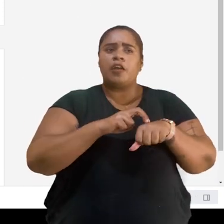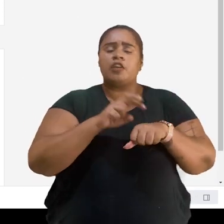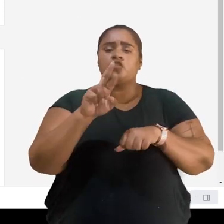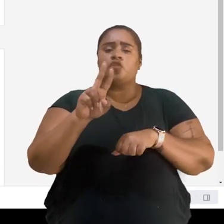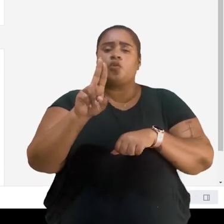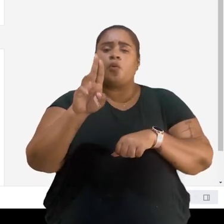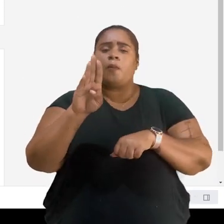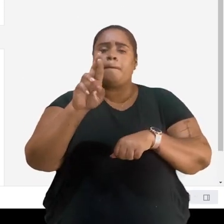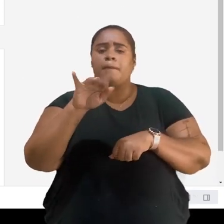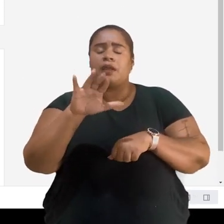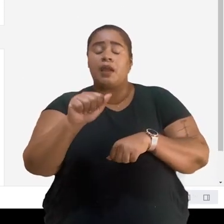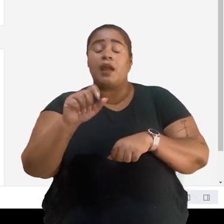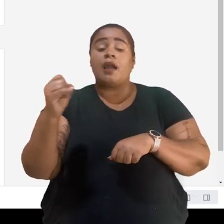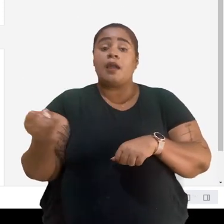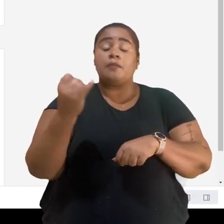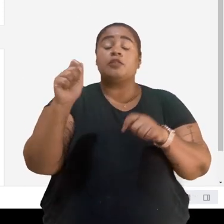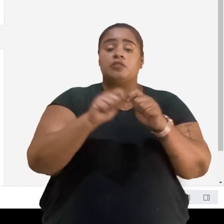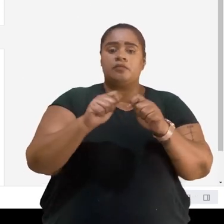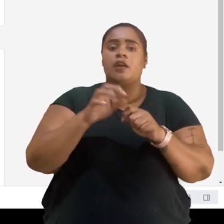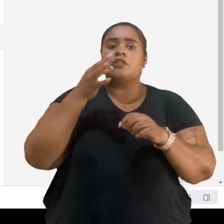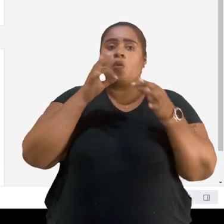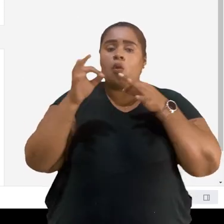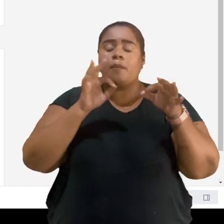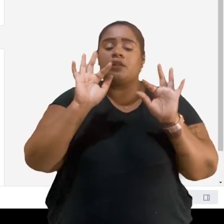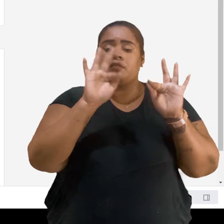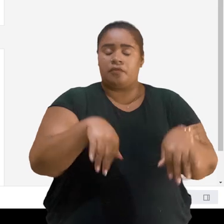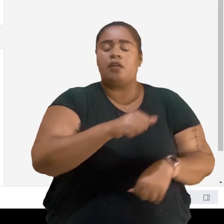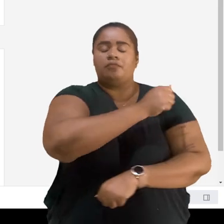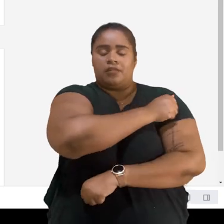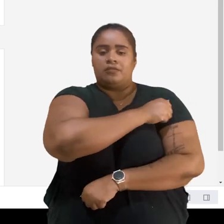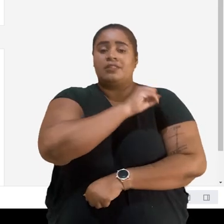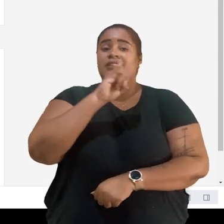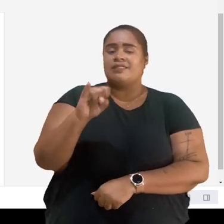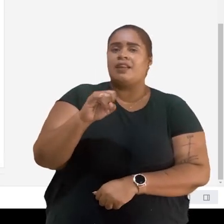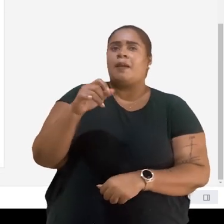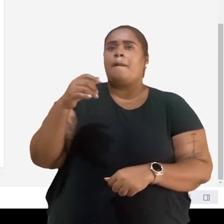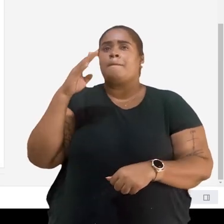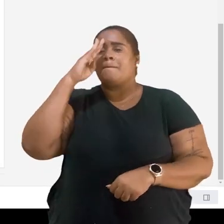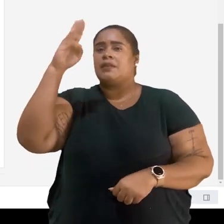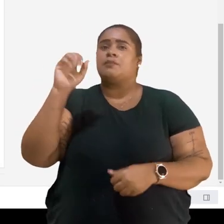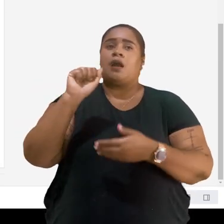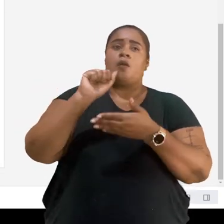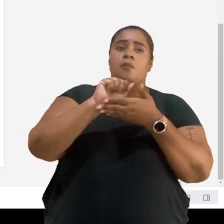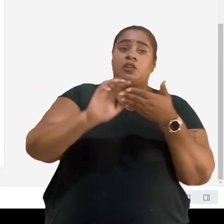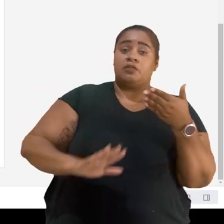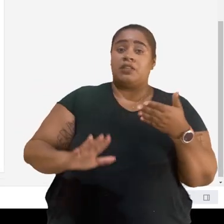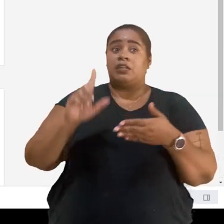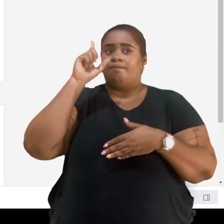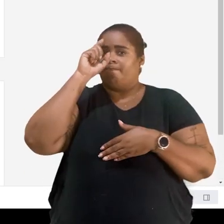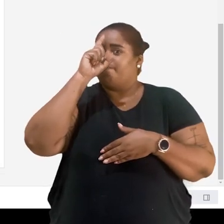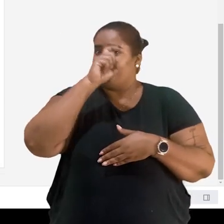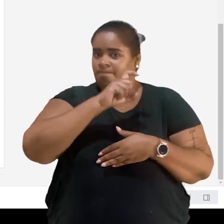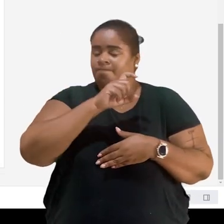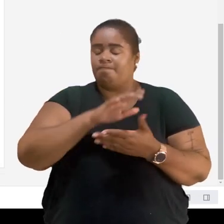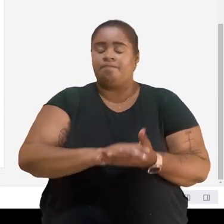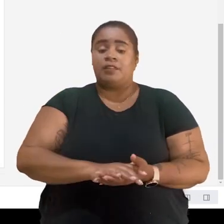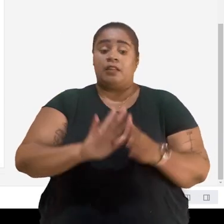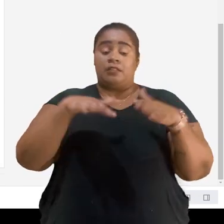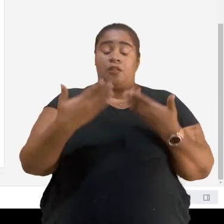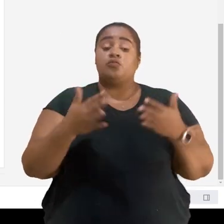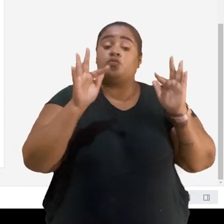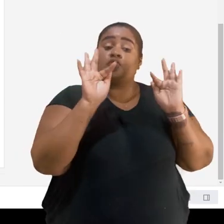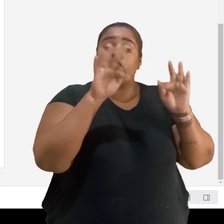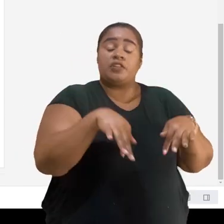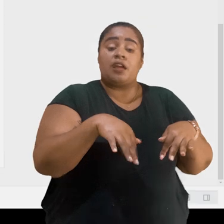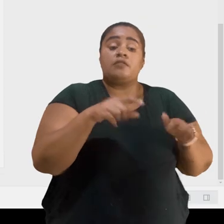também que você faça um comentário final para o aluno, principalmente se for uma atividade muito complexa. No final